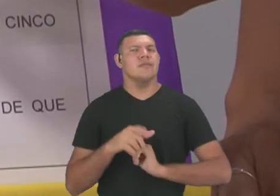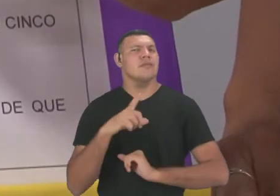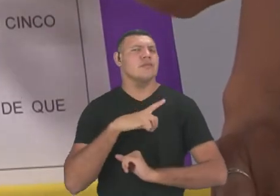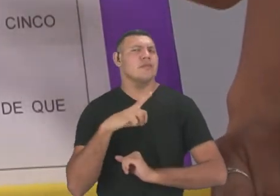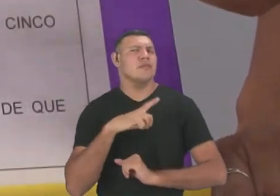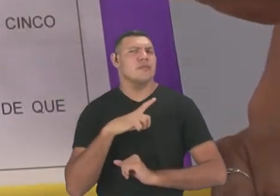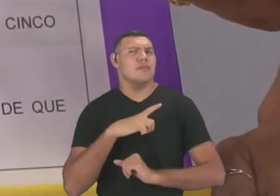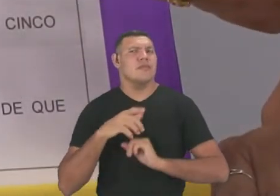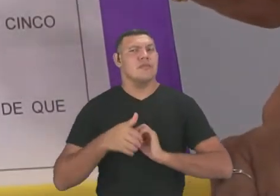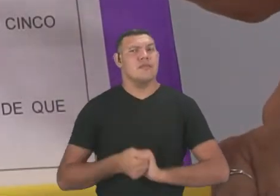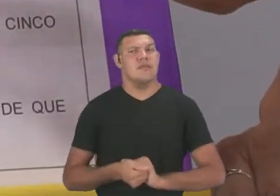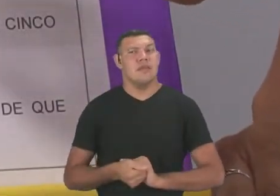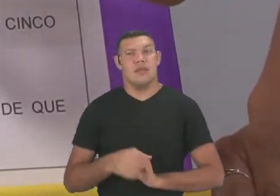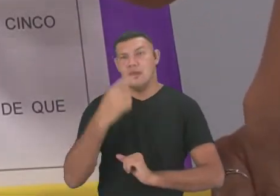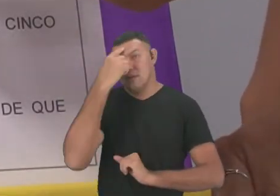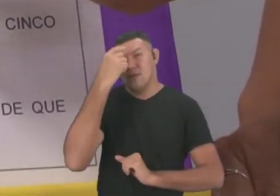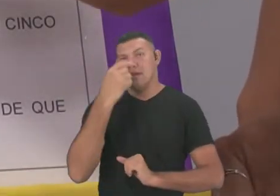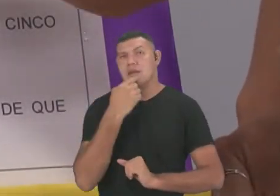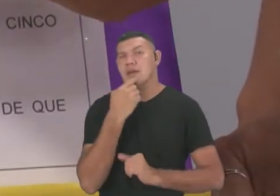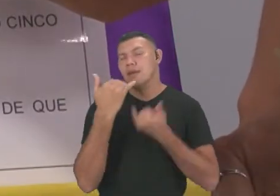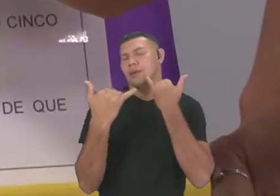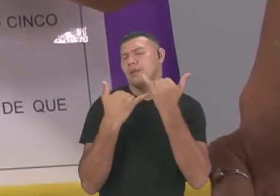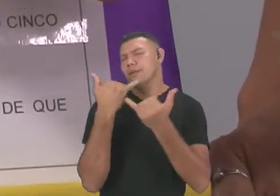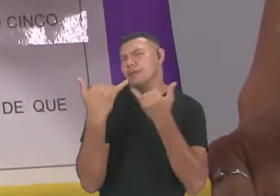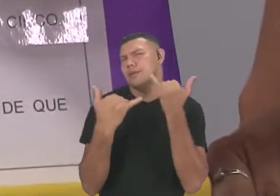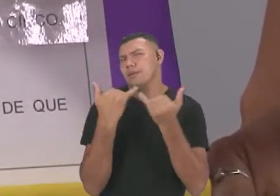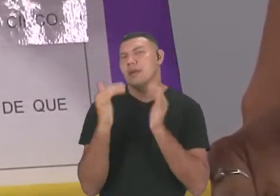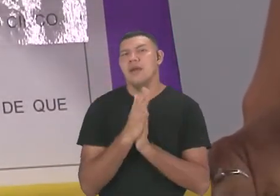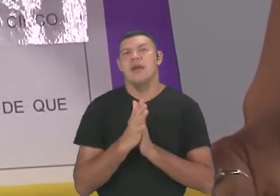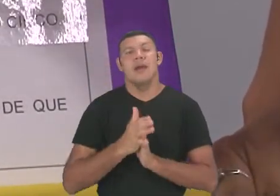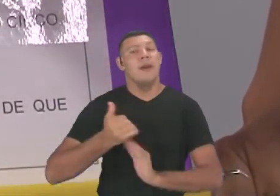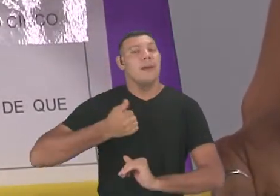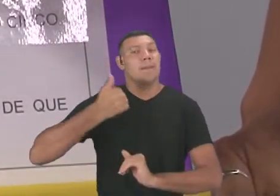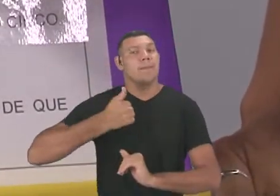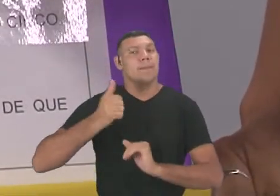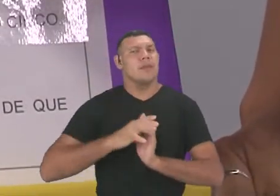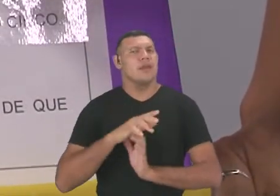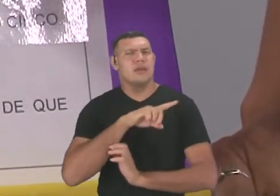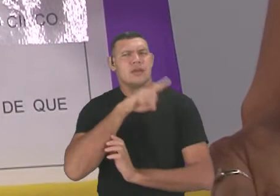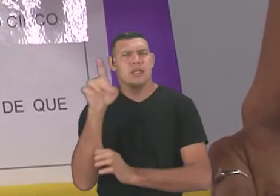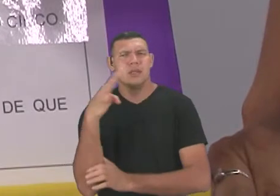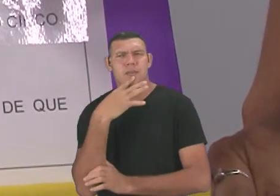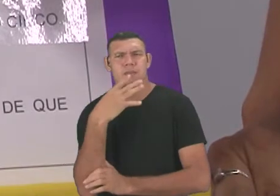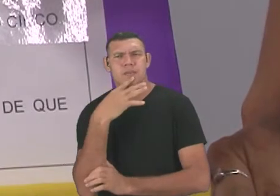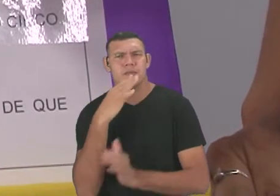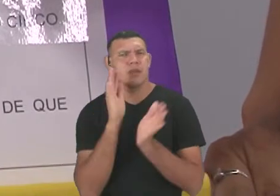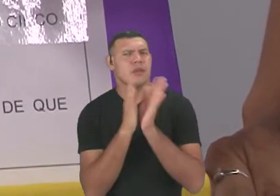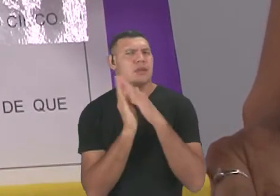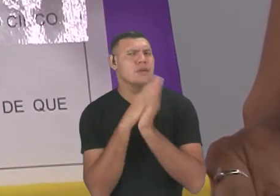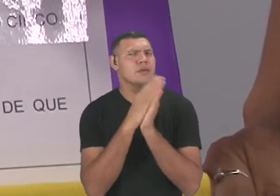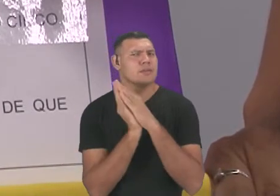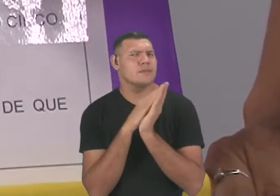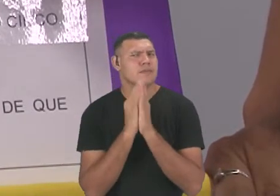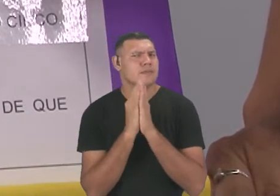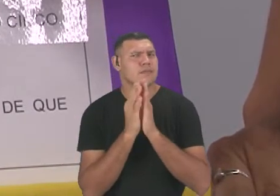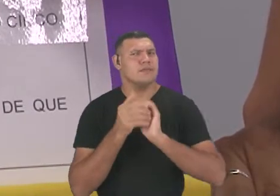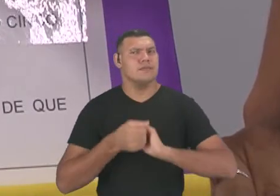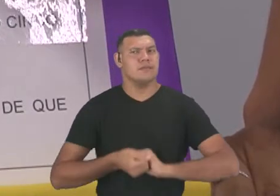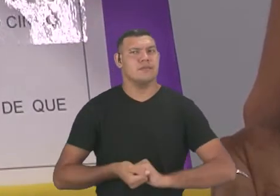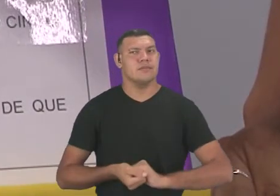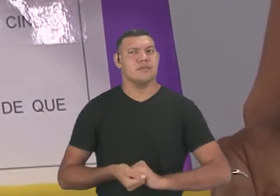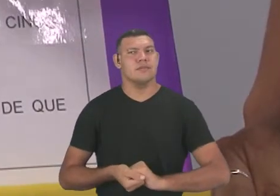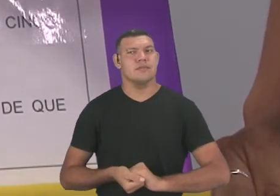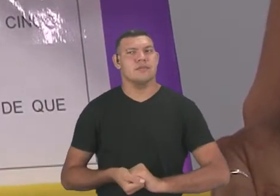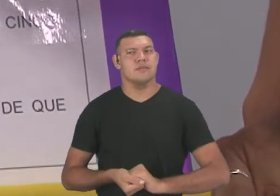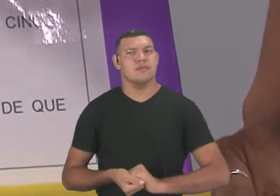temos? Nós temos imagens de brincadeira. Olha aqui a primeira. Alguém sabe qual é este brinquedo? É